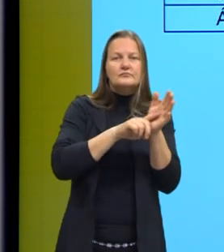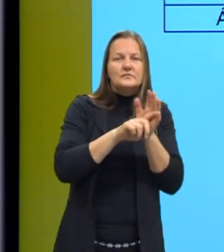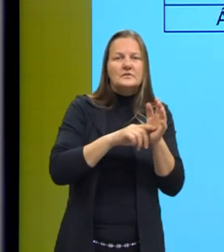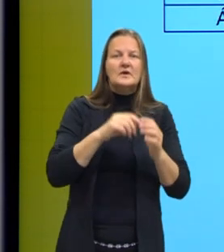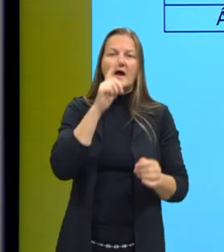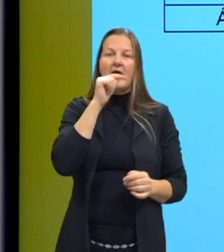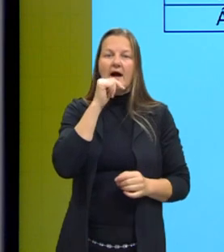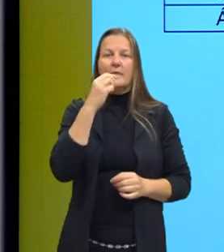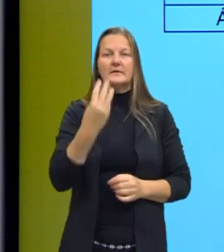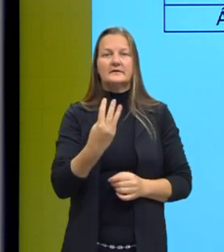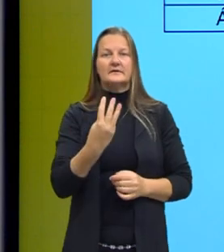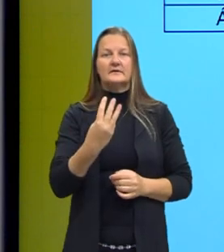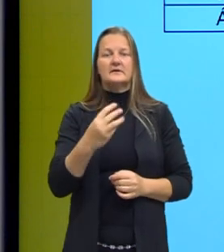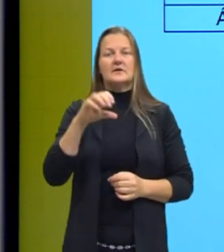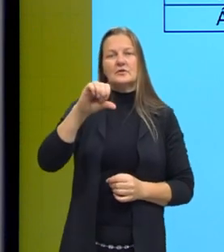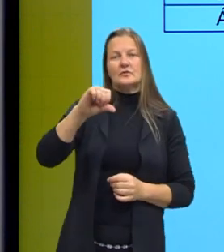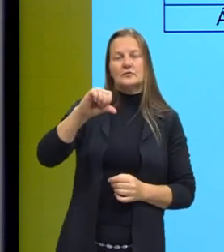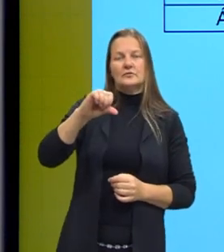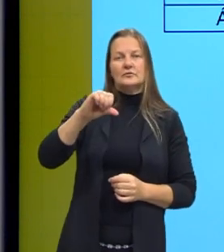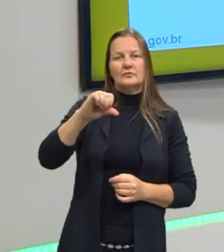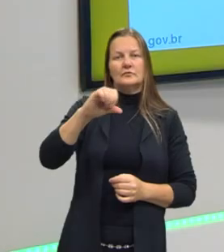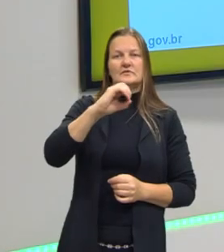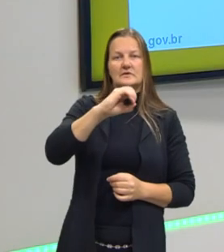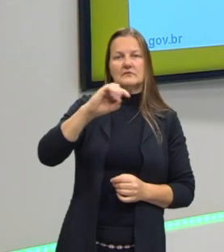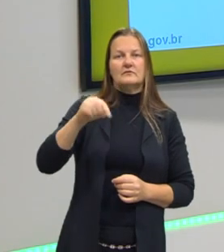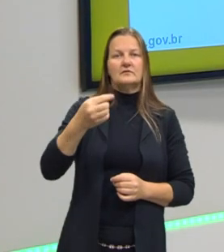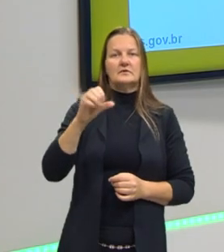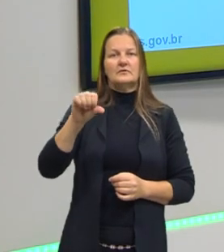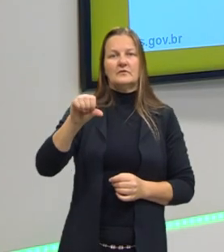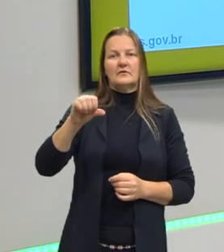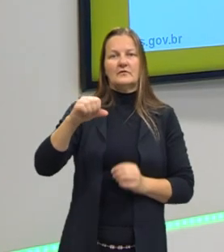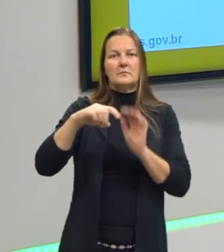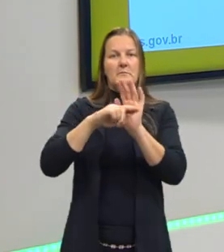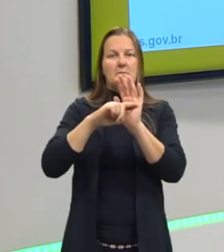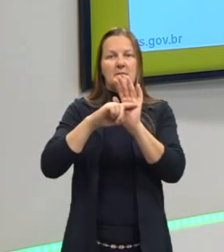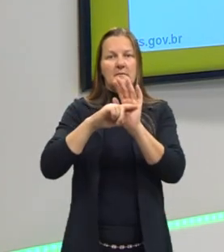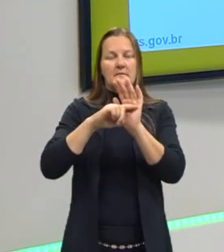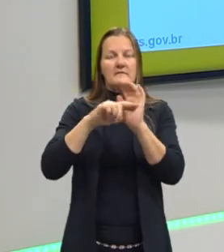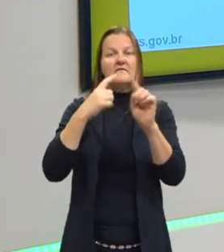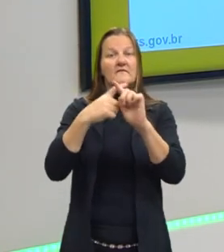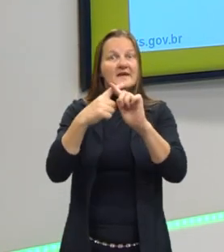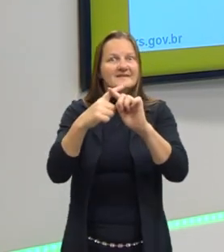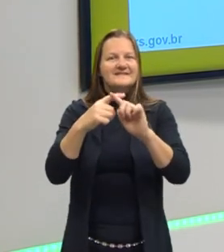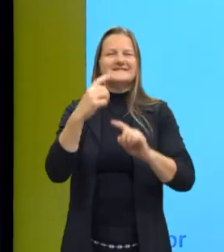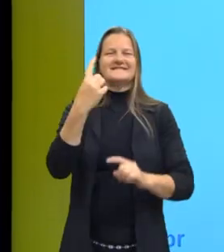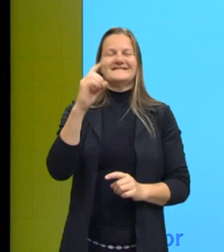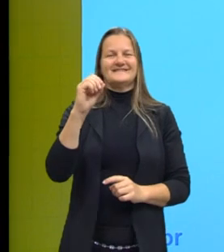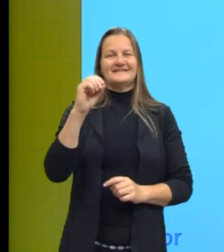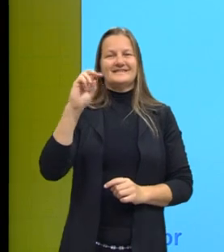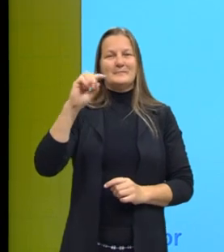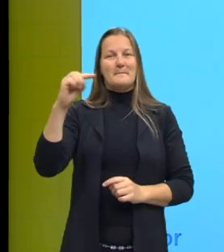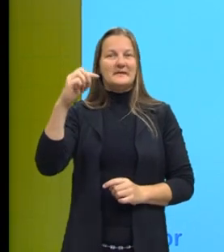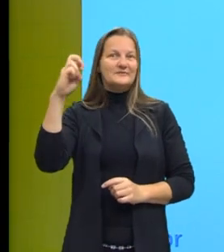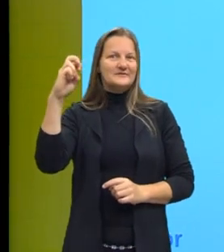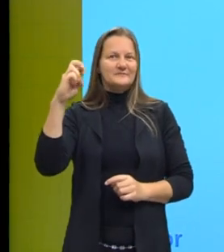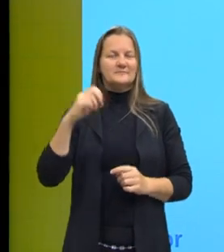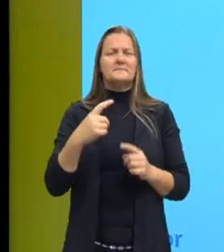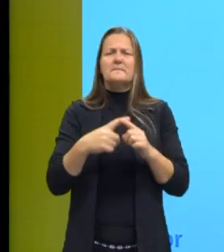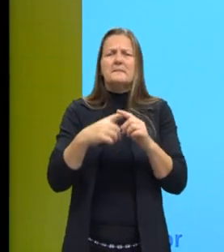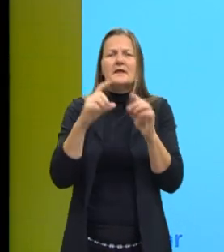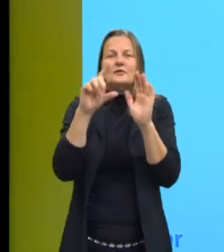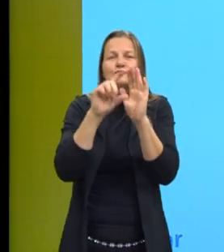água 3, eu vou ter 9, 0,9 vezes 10 na menos cinco, que todos são menores do que 1,4. Então,